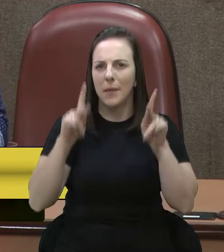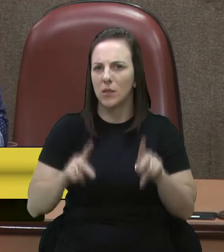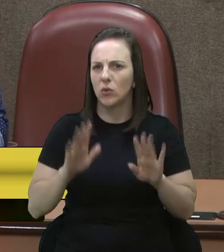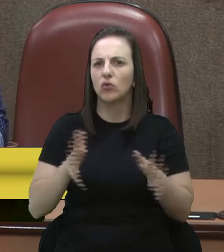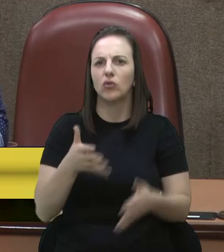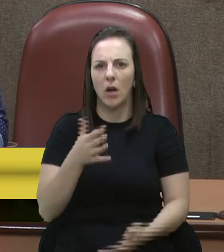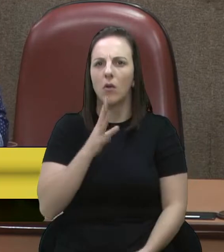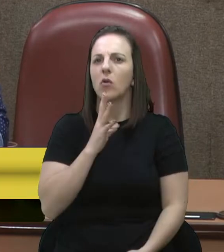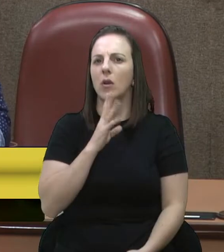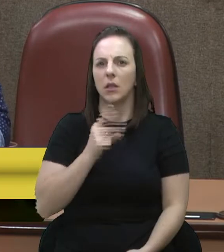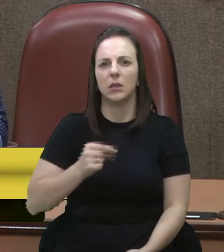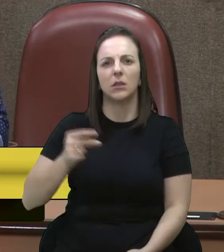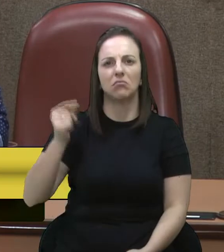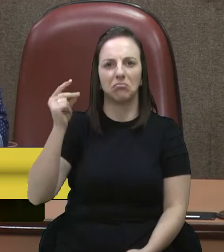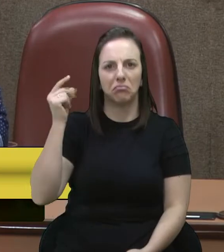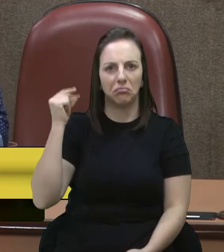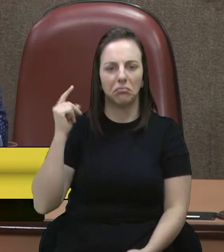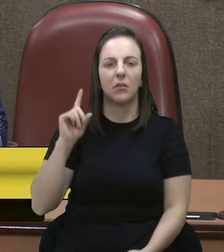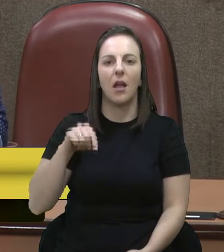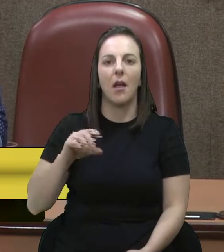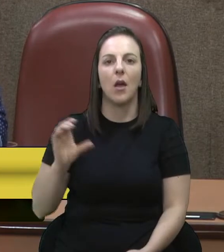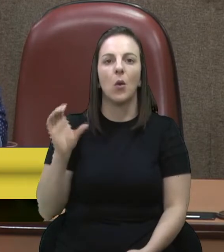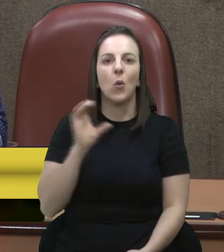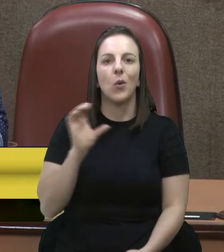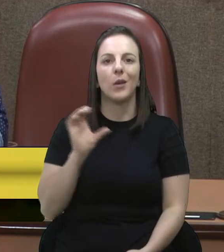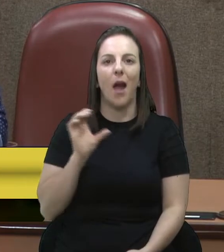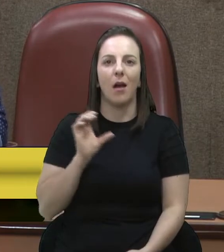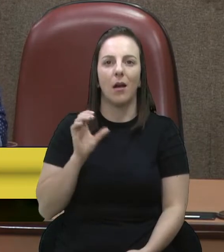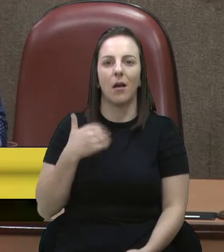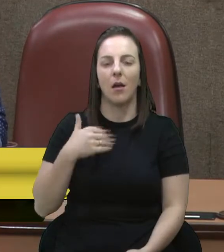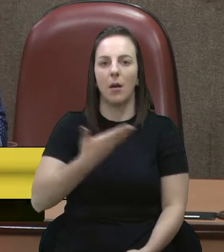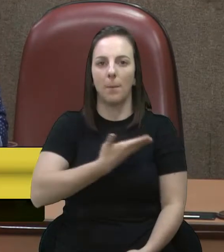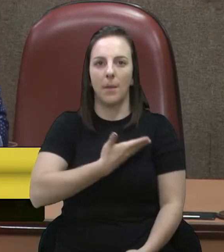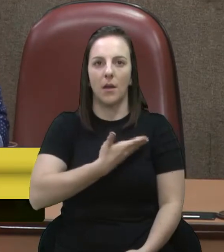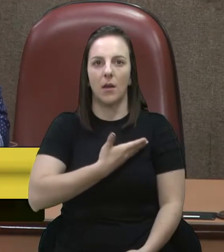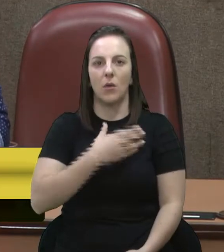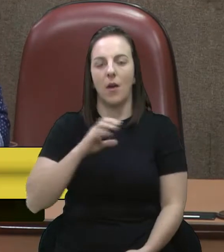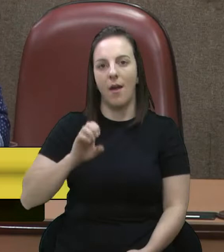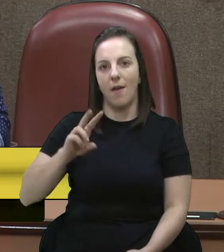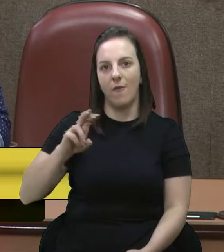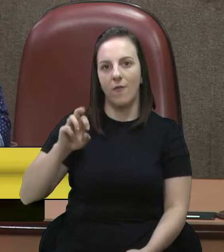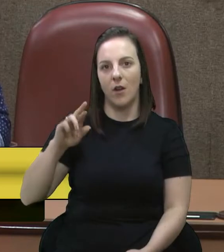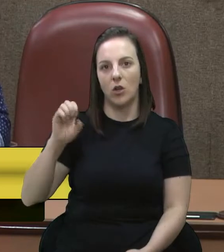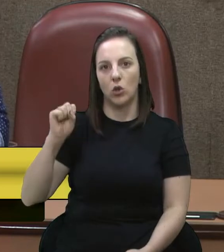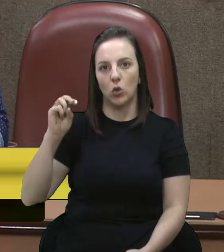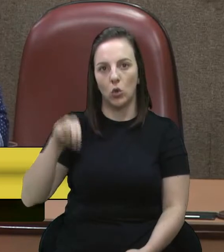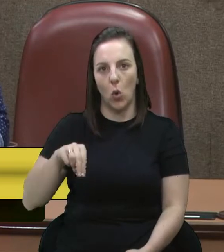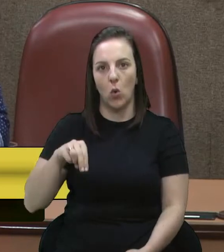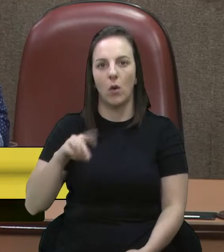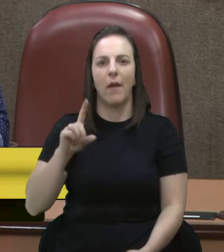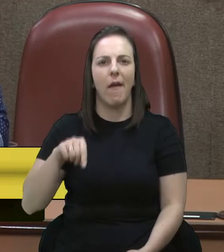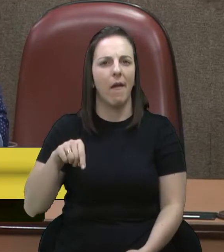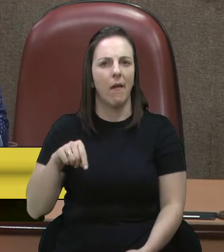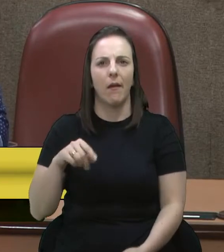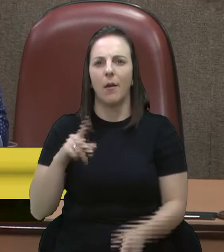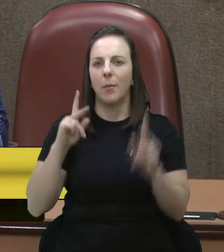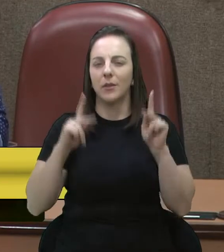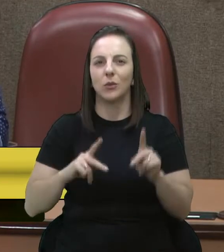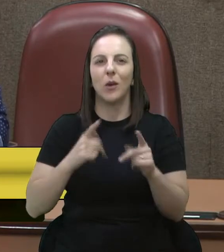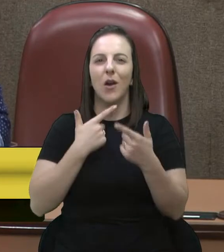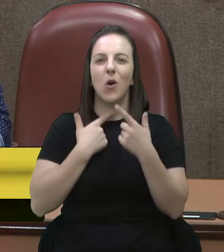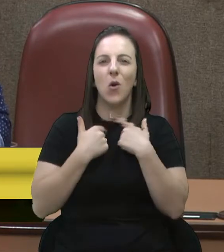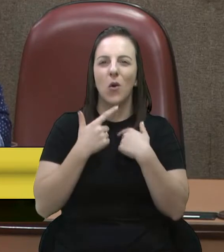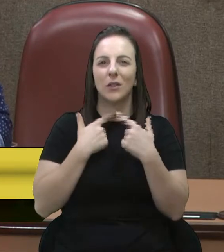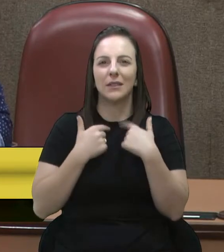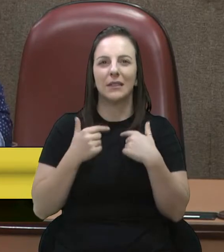que trabalha praticamente junto comigo, que é o Everson. Então, era uma pessoa apaixonada por rali, gostava